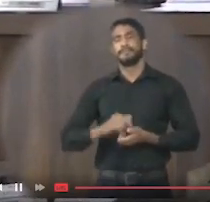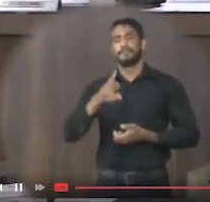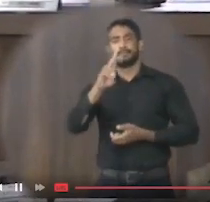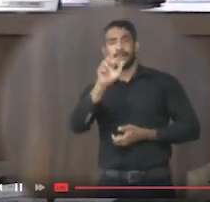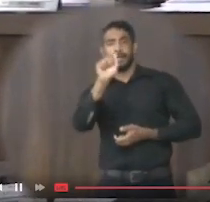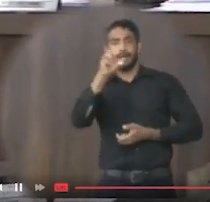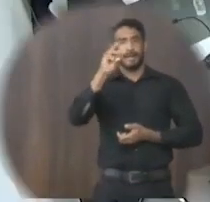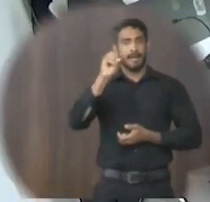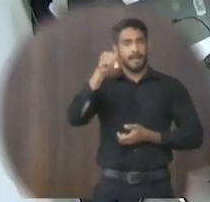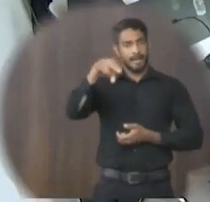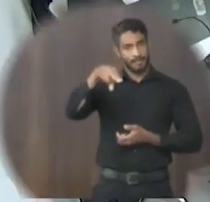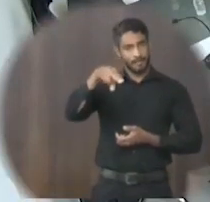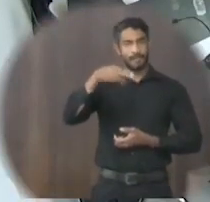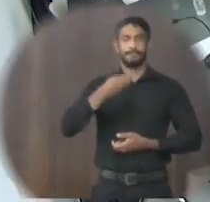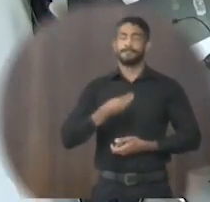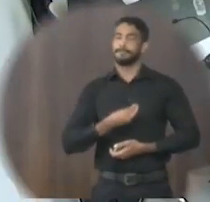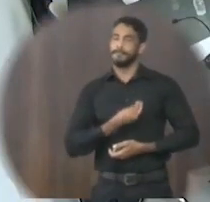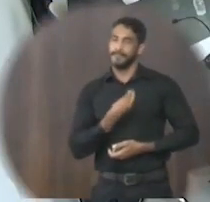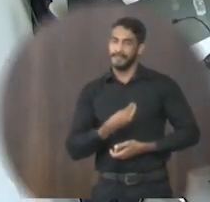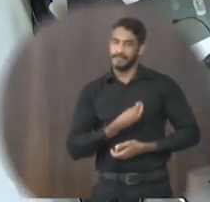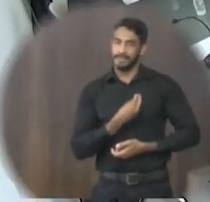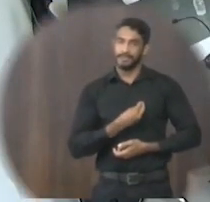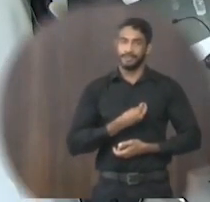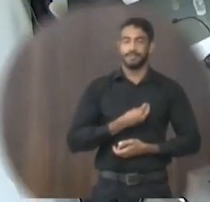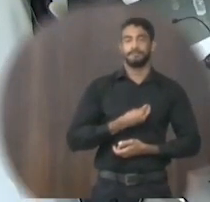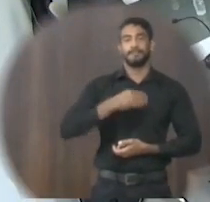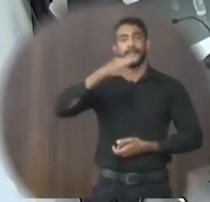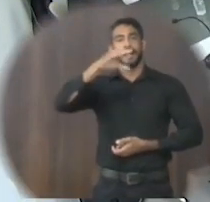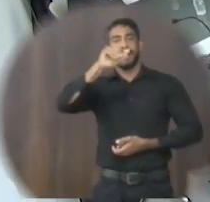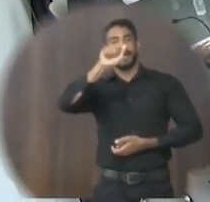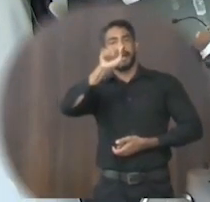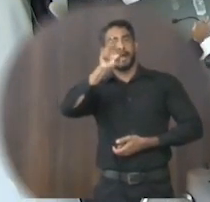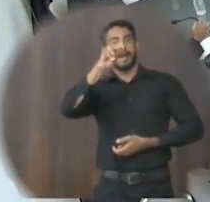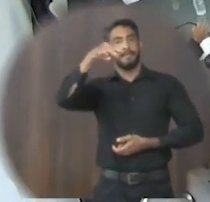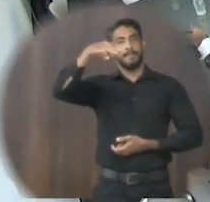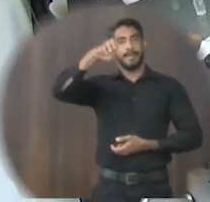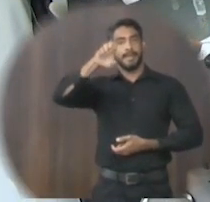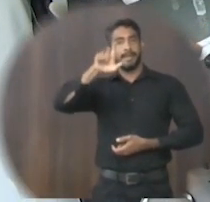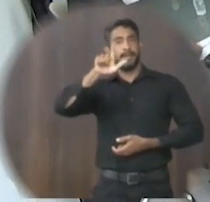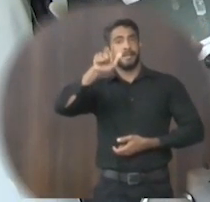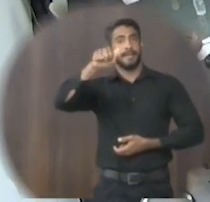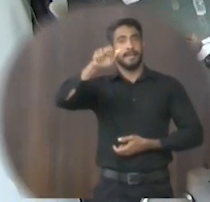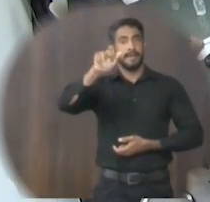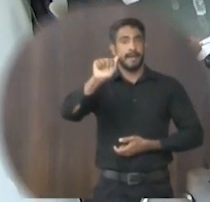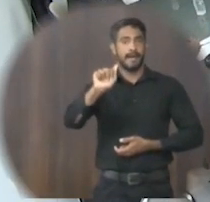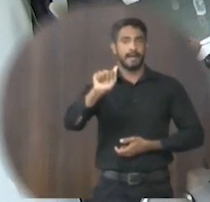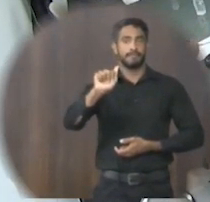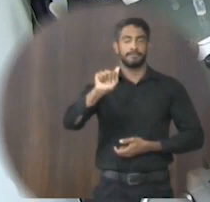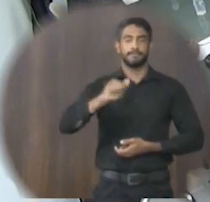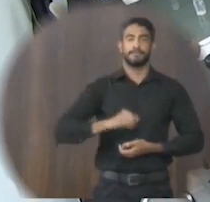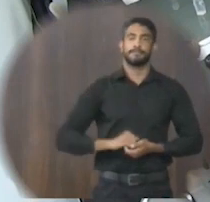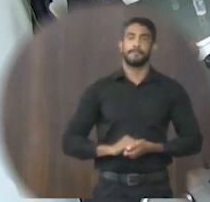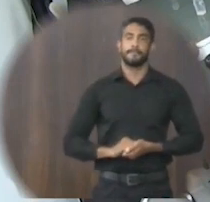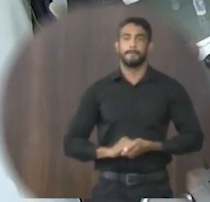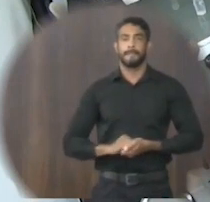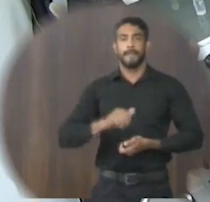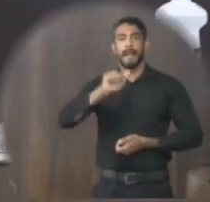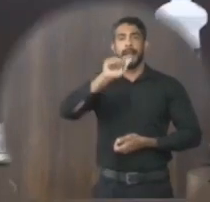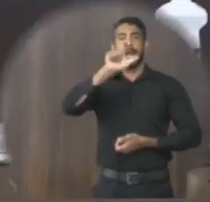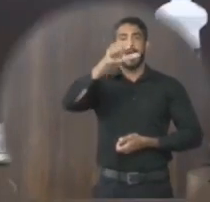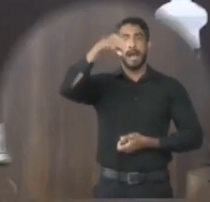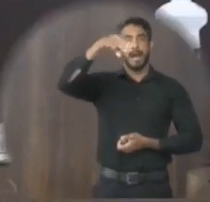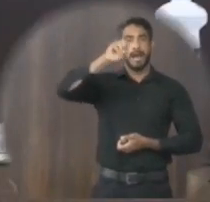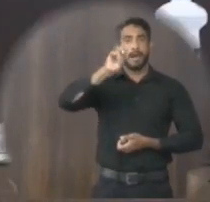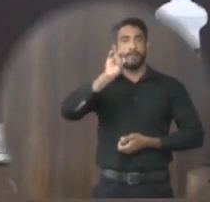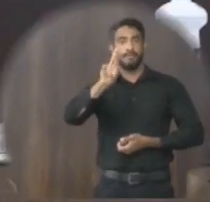Ramon Alexandre Araújo Carmelina Romana da Silva Teixeira Almir